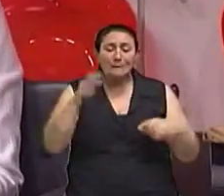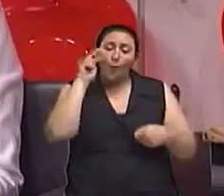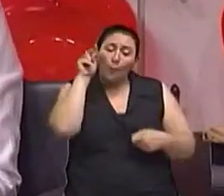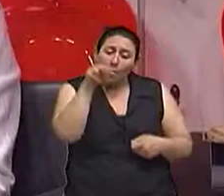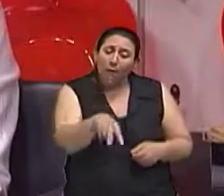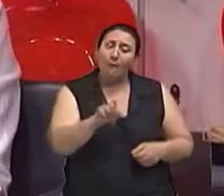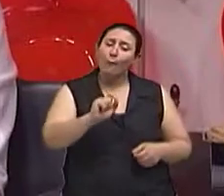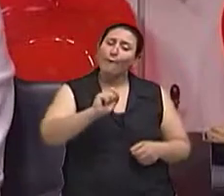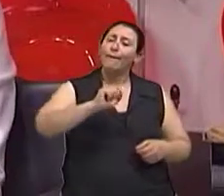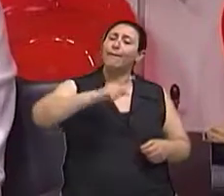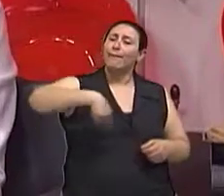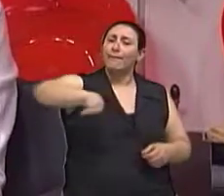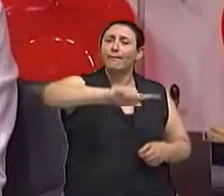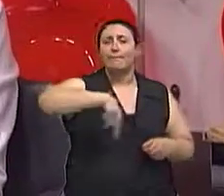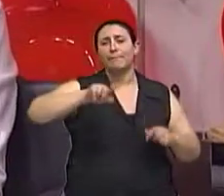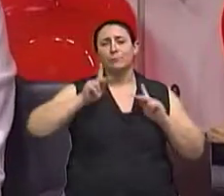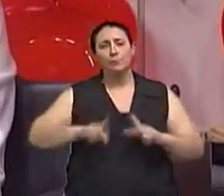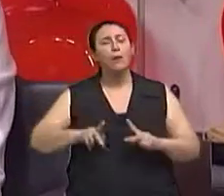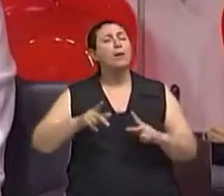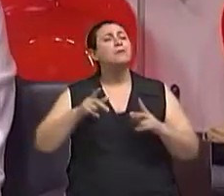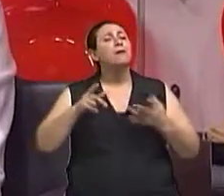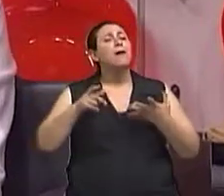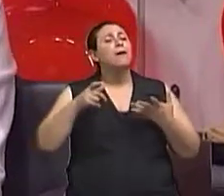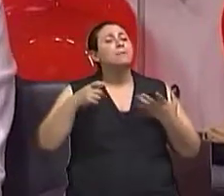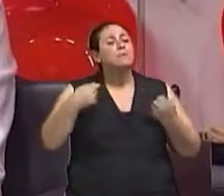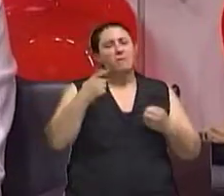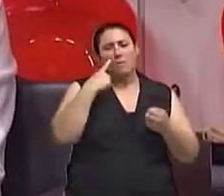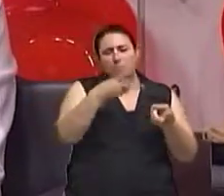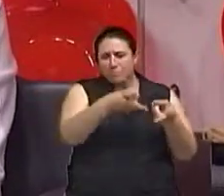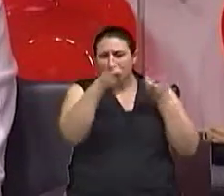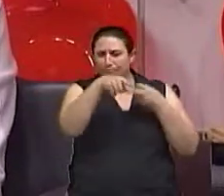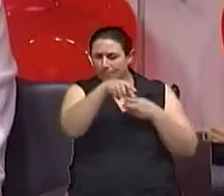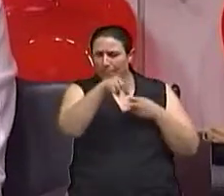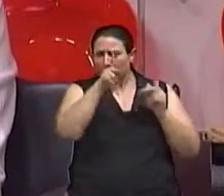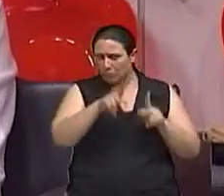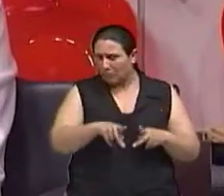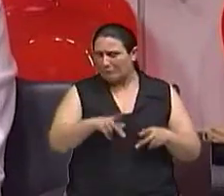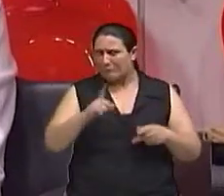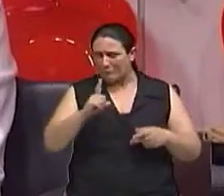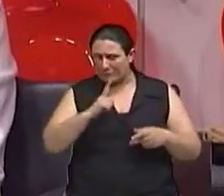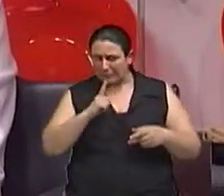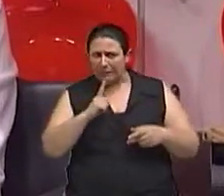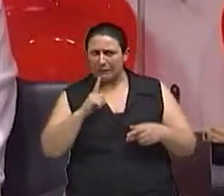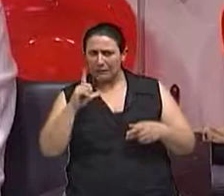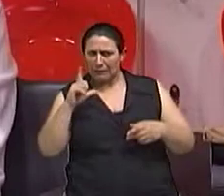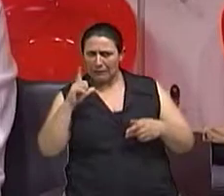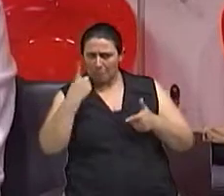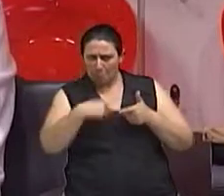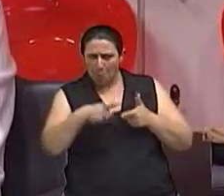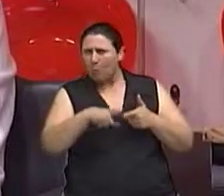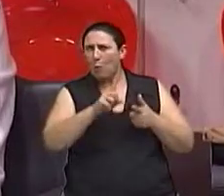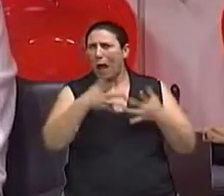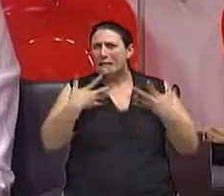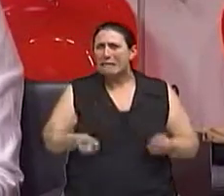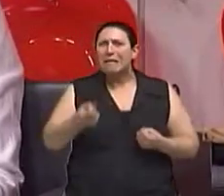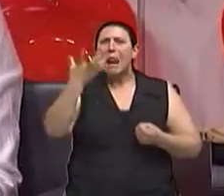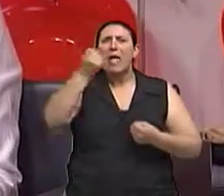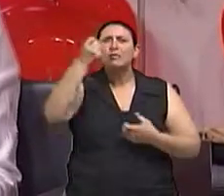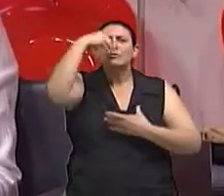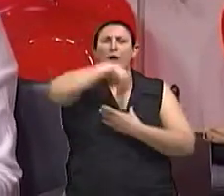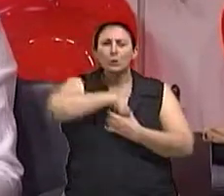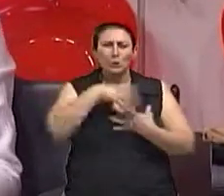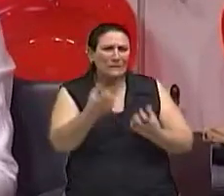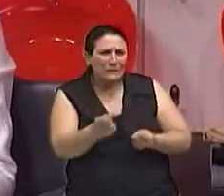avaliar, através de sinais e sintomas, se essa pessoa está apresentando deficiência ou não, né? Fazer uma